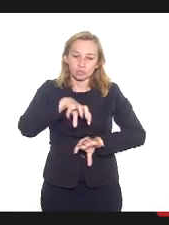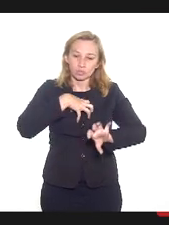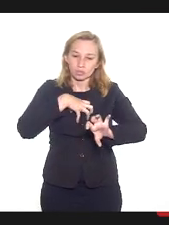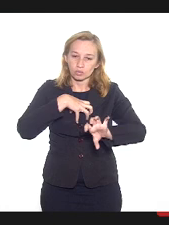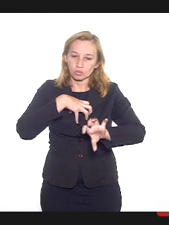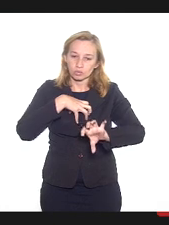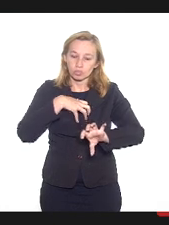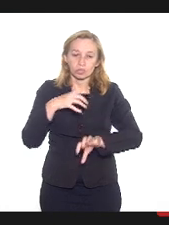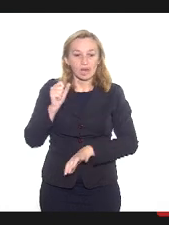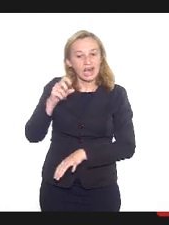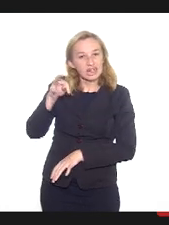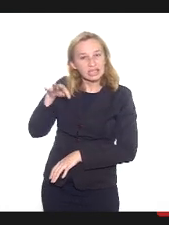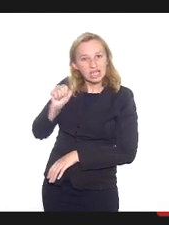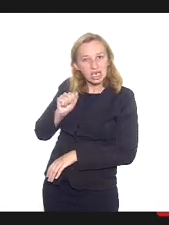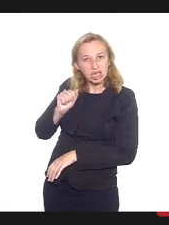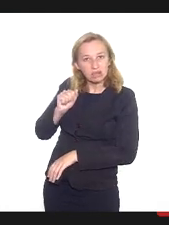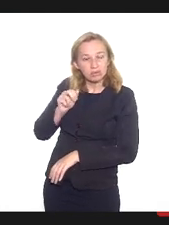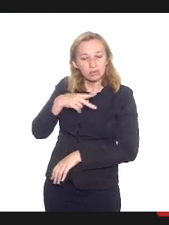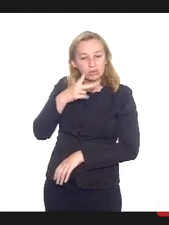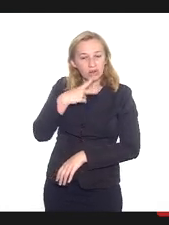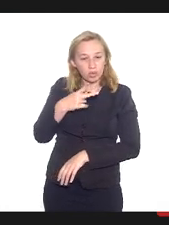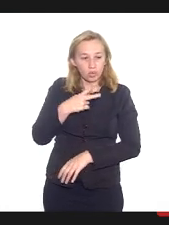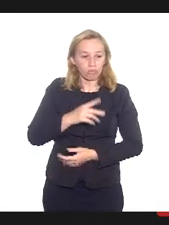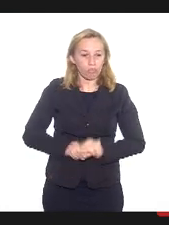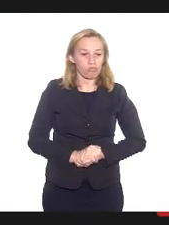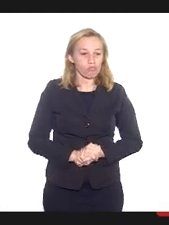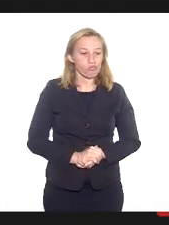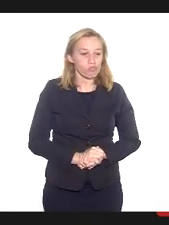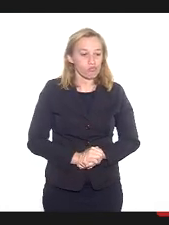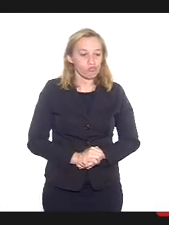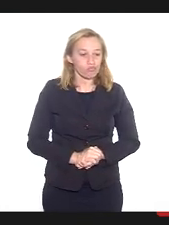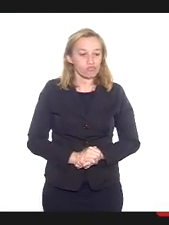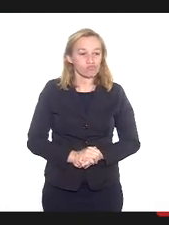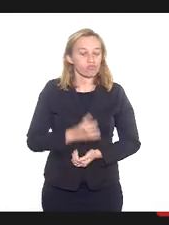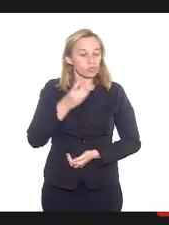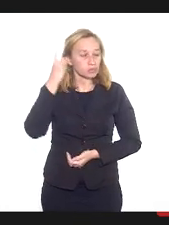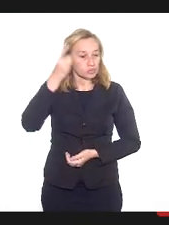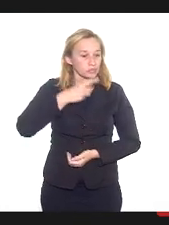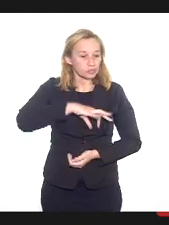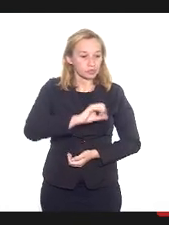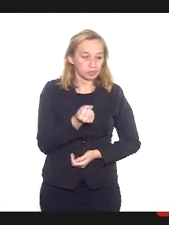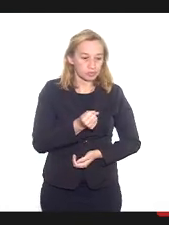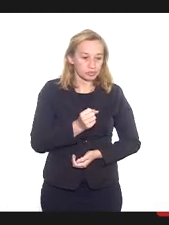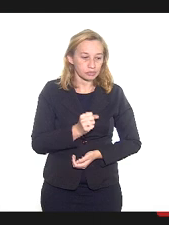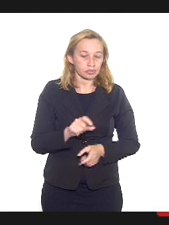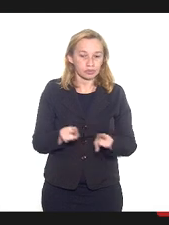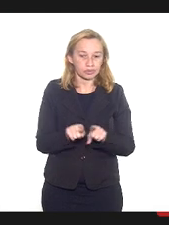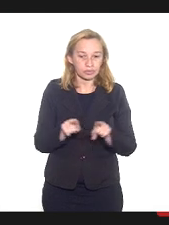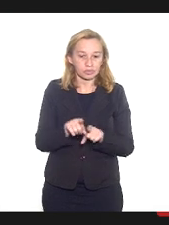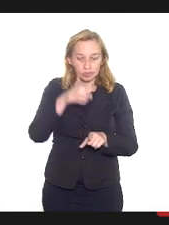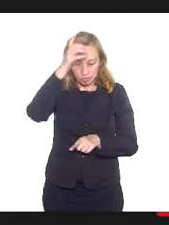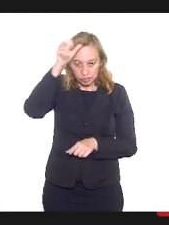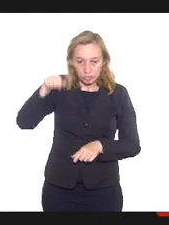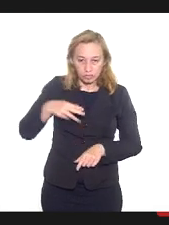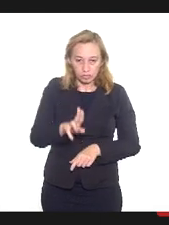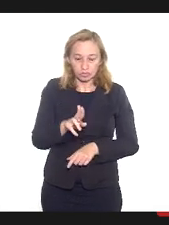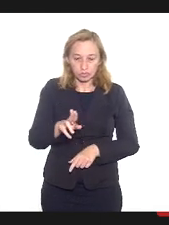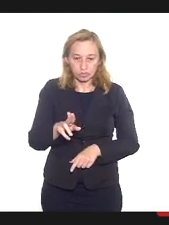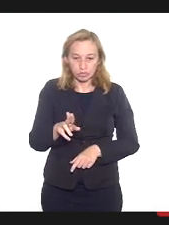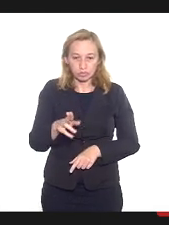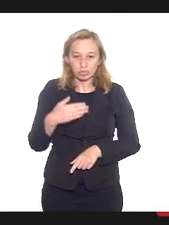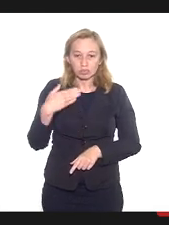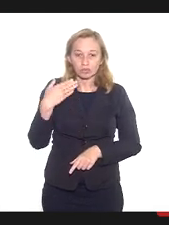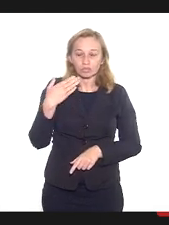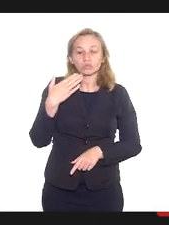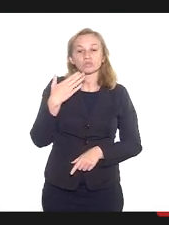Atila Nunes quando fez menção deputada Marta Rocha, deputada Tia Ju, aos doces de São Cosme e São